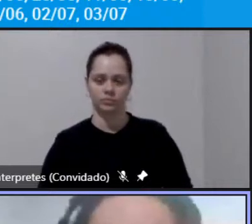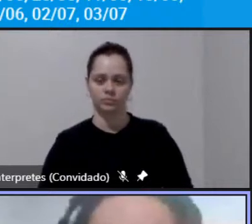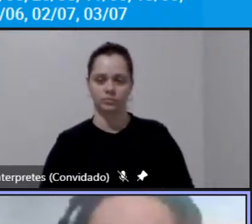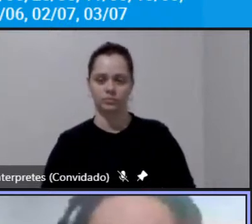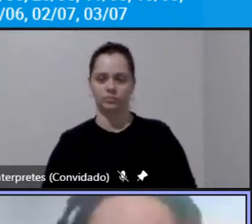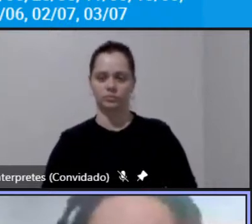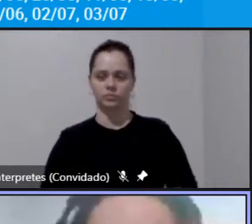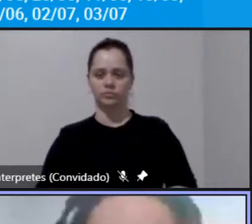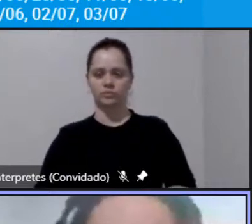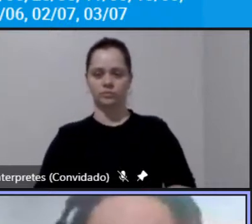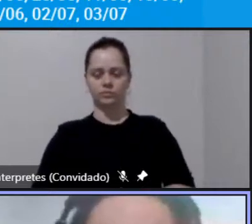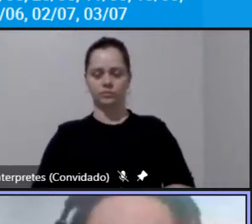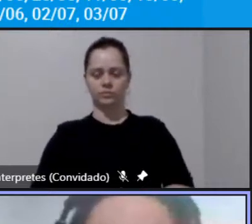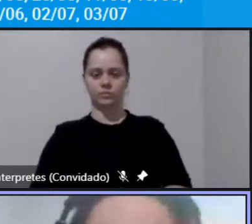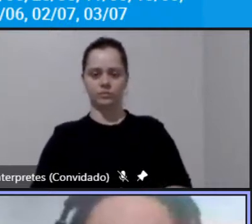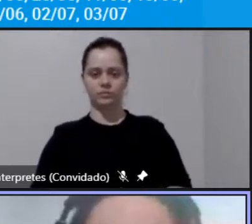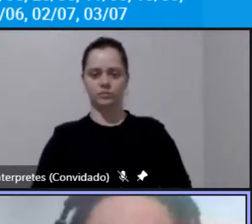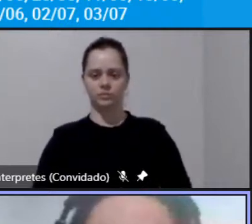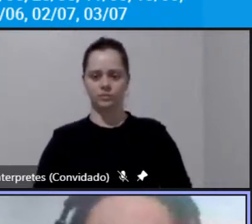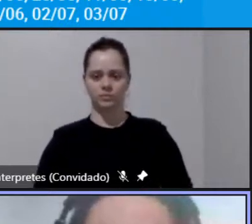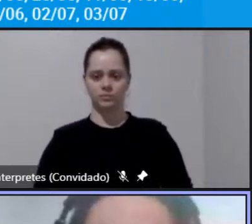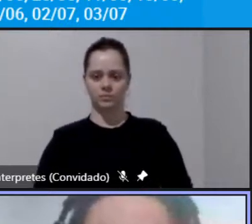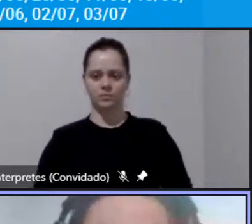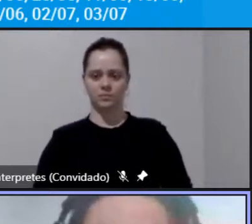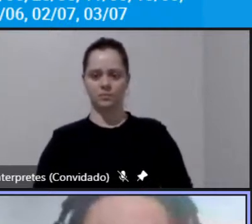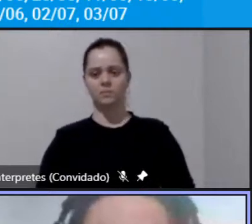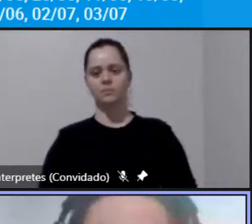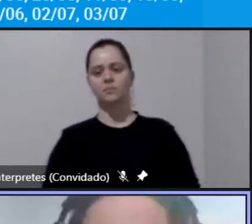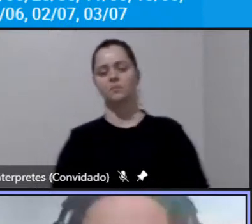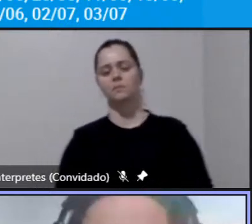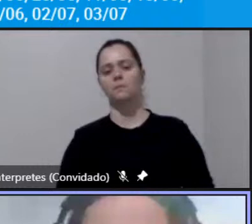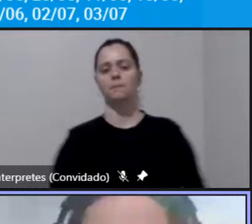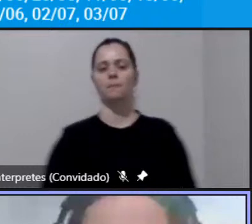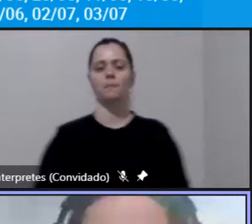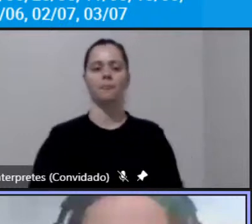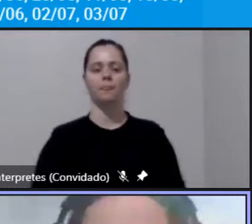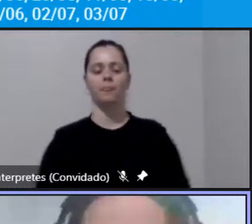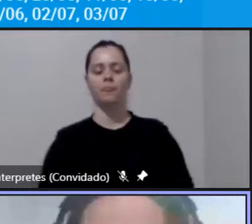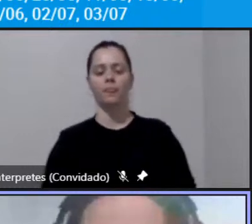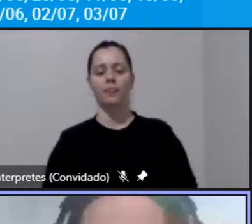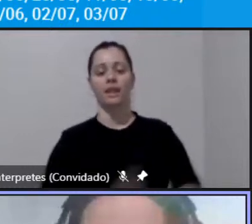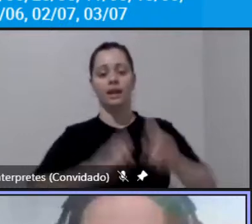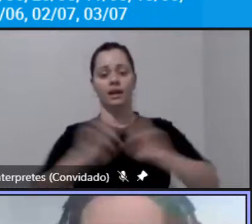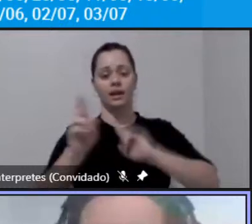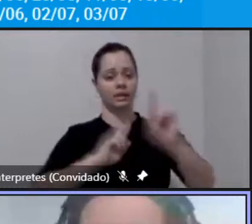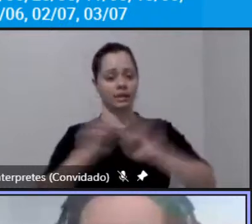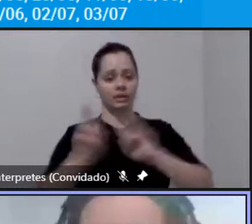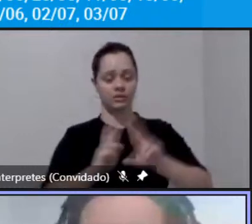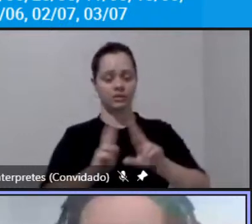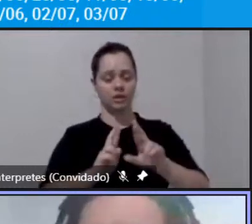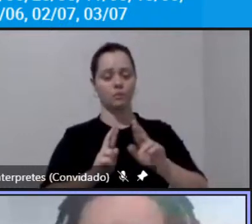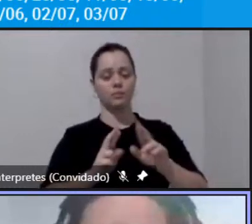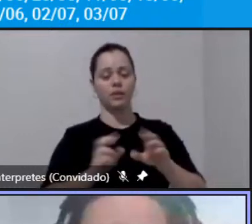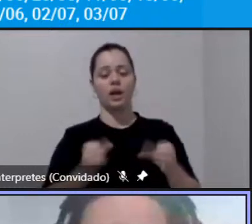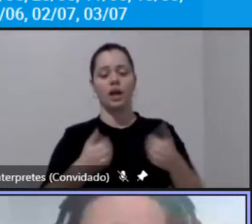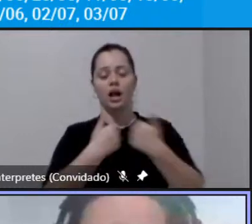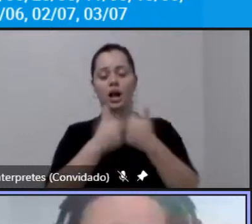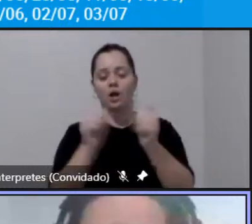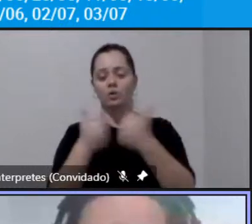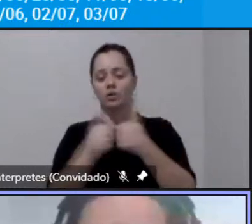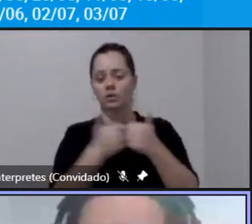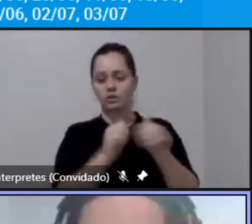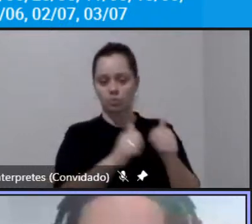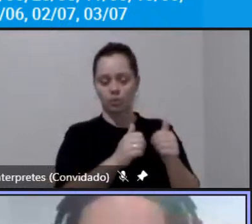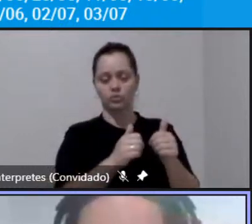em relação ao a diferença entre o coletivo e o individual o individual é